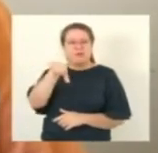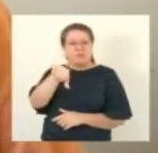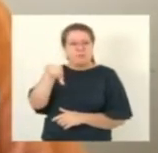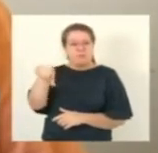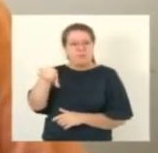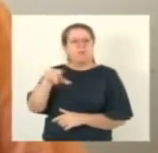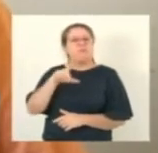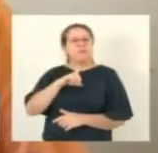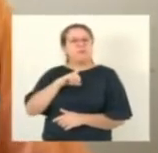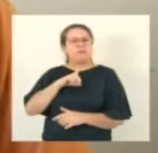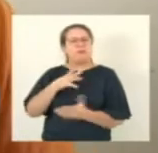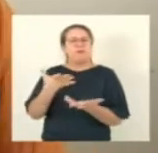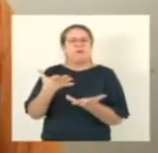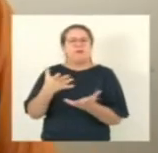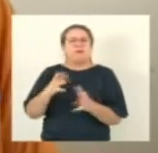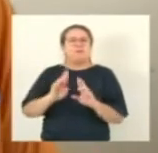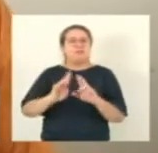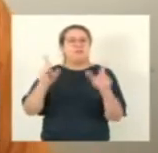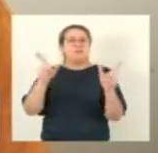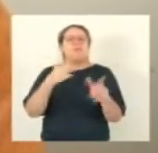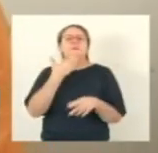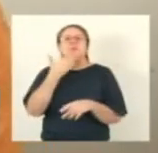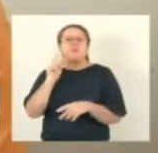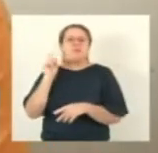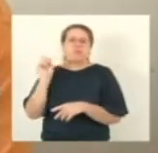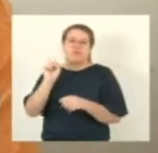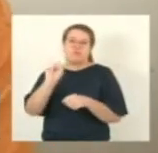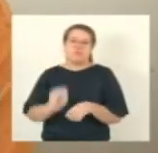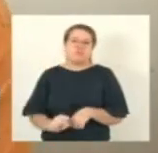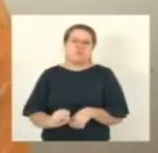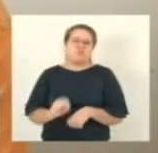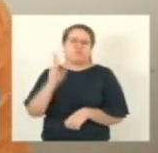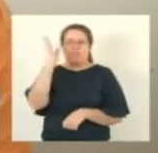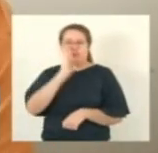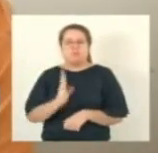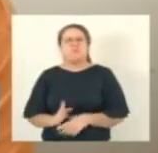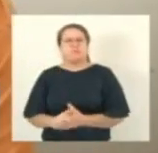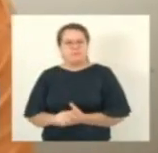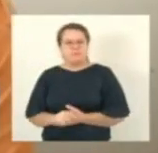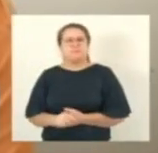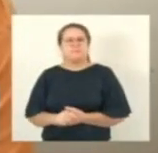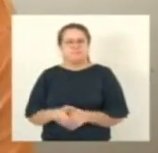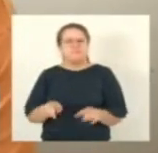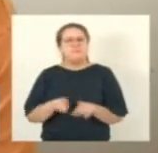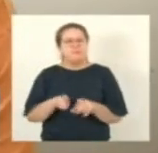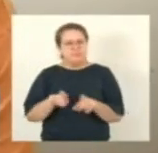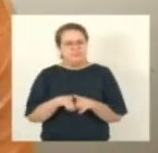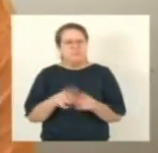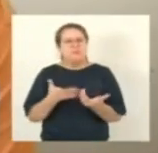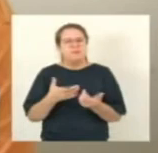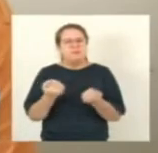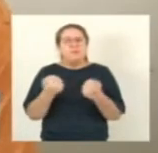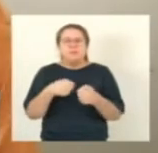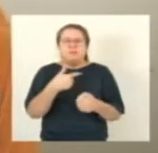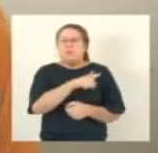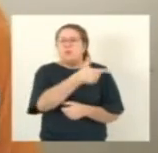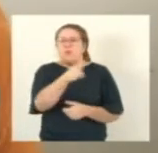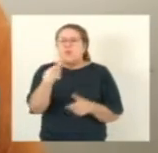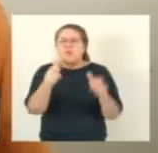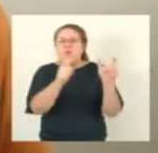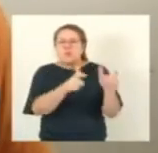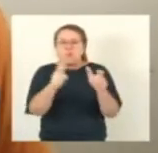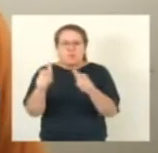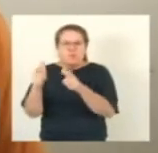conjunto de melhorias é claro que aqui tem um ponto específico que é essa questão do local mas é um conjunto de